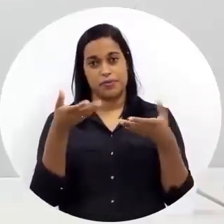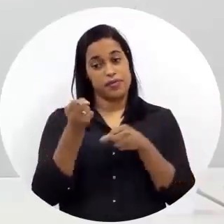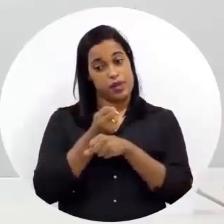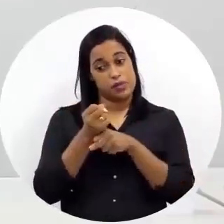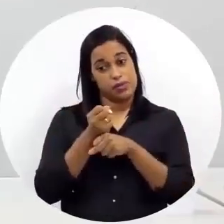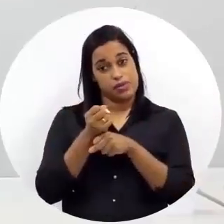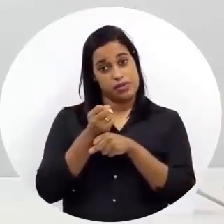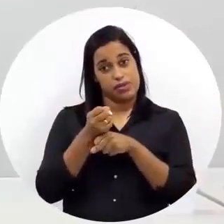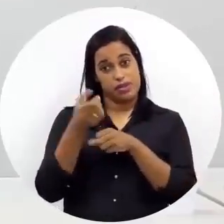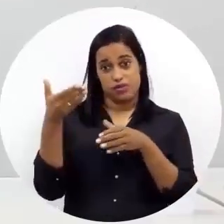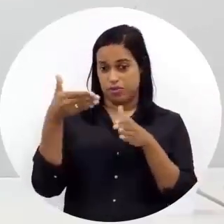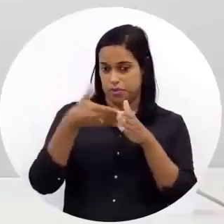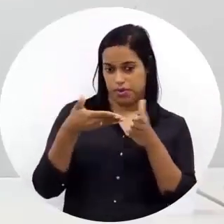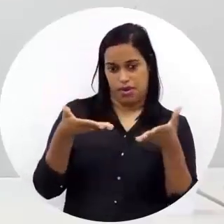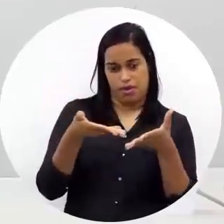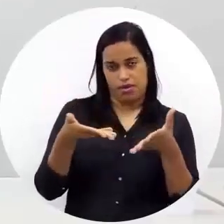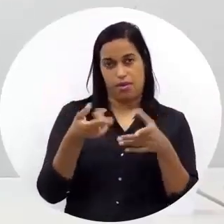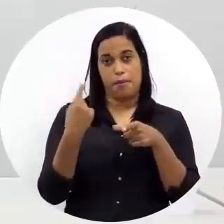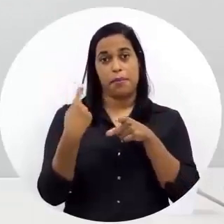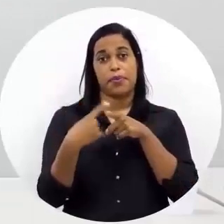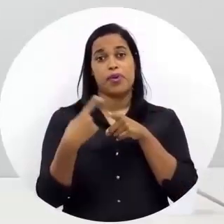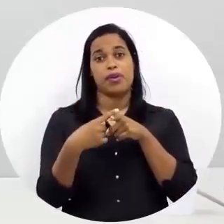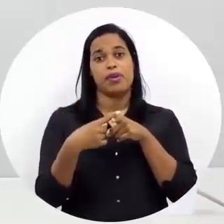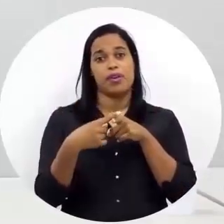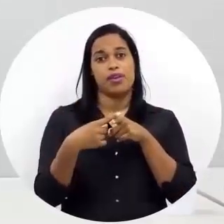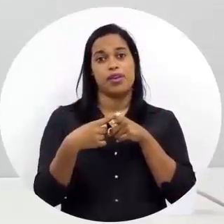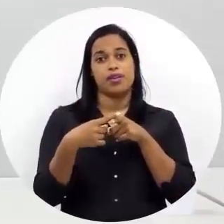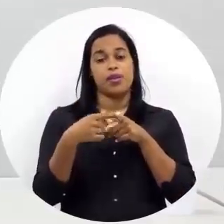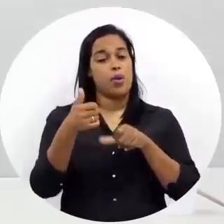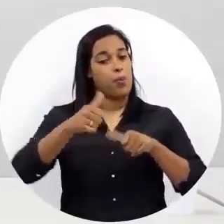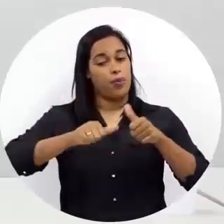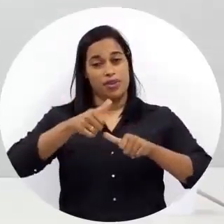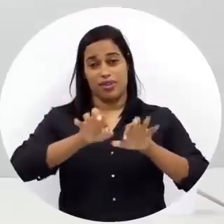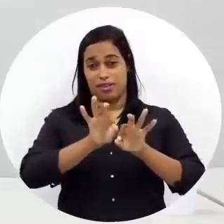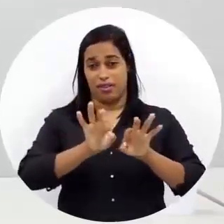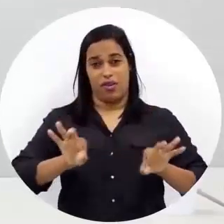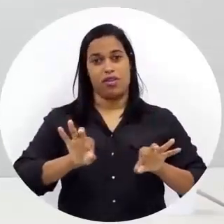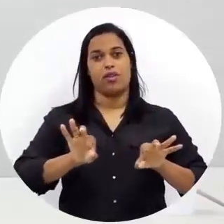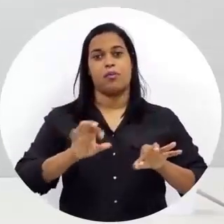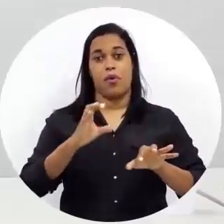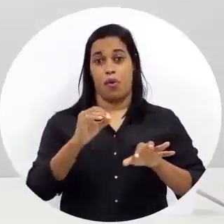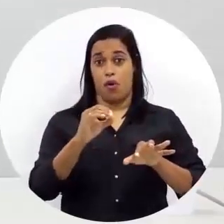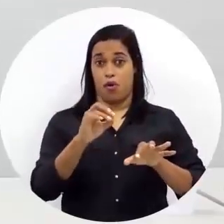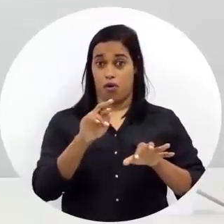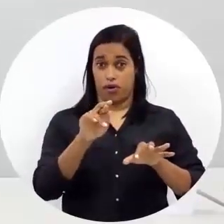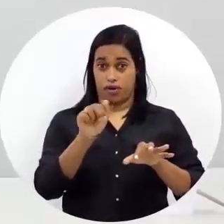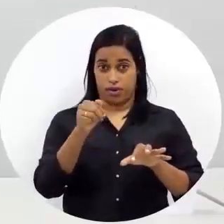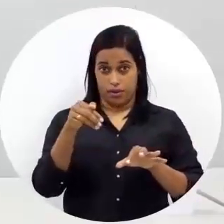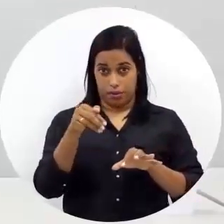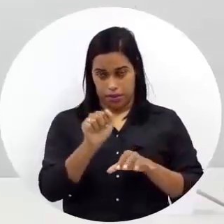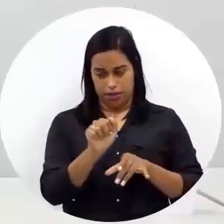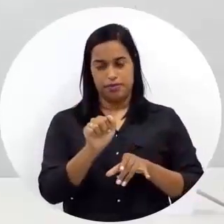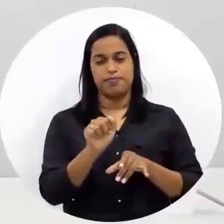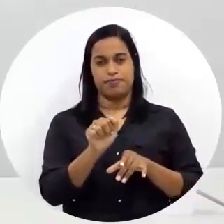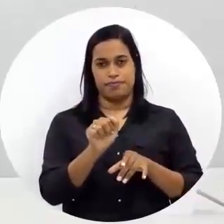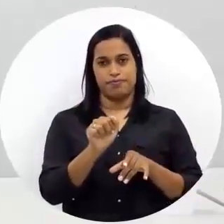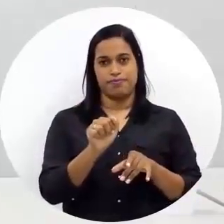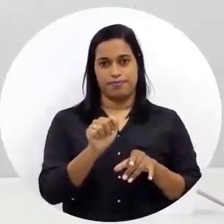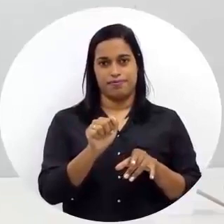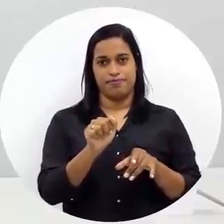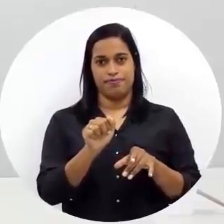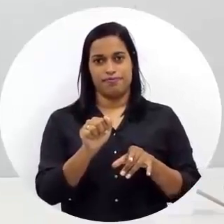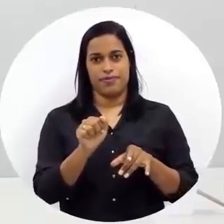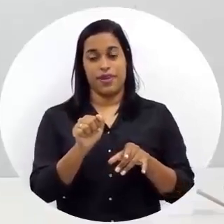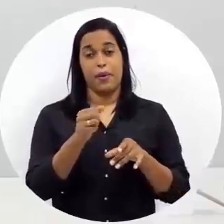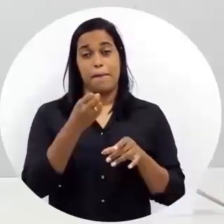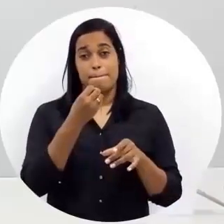uns anos para cá, por quê? Porque é de uma eficiência enorme, o copograma, ele